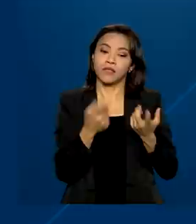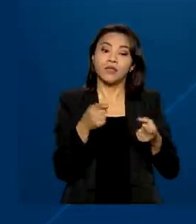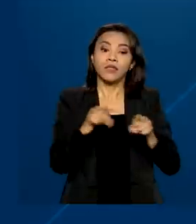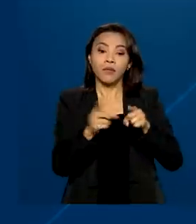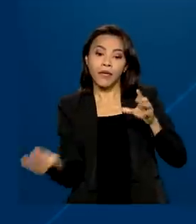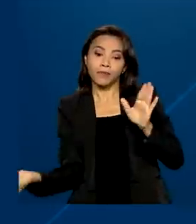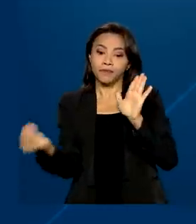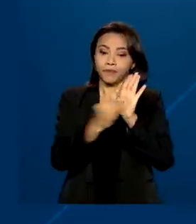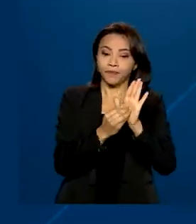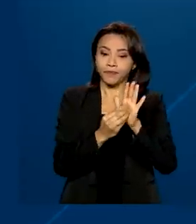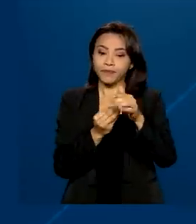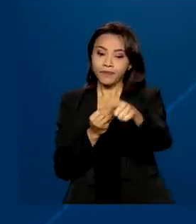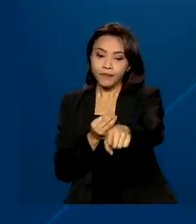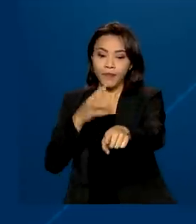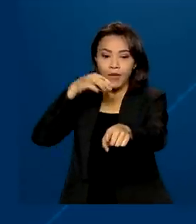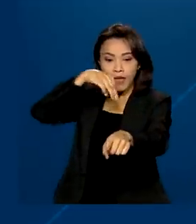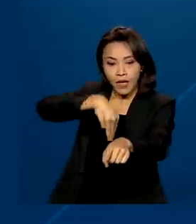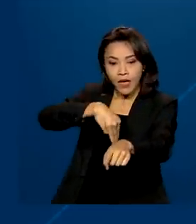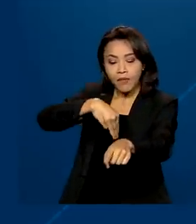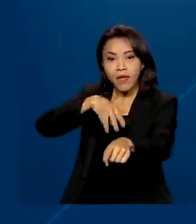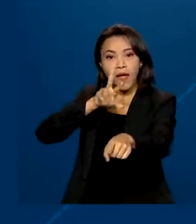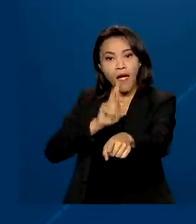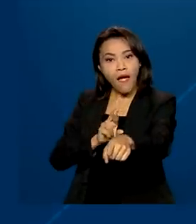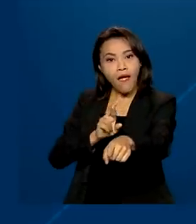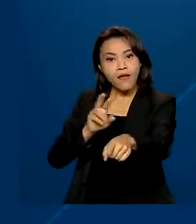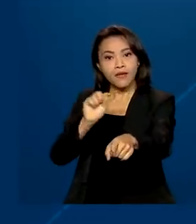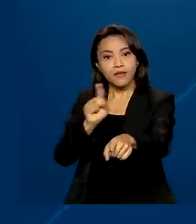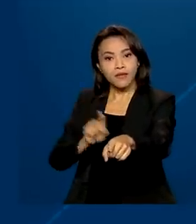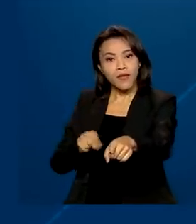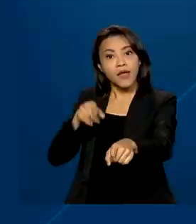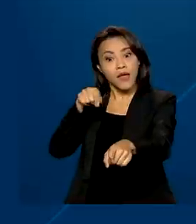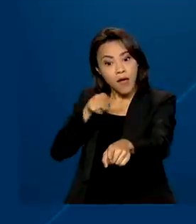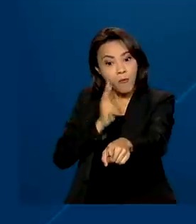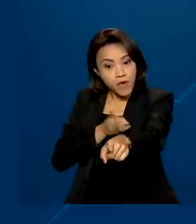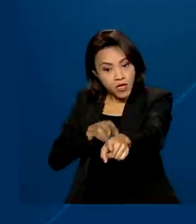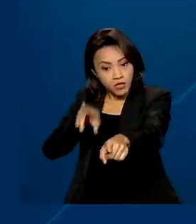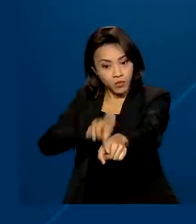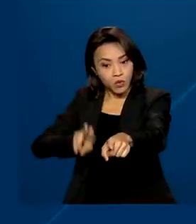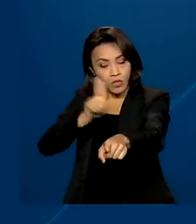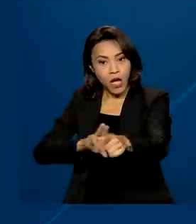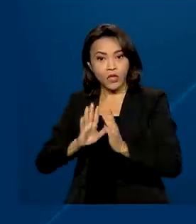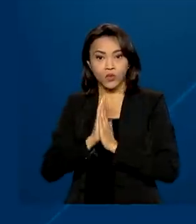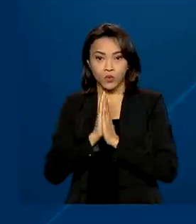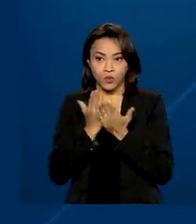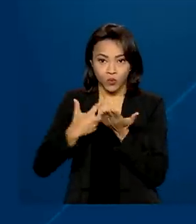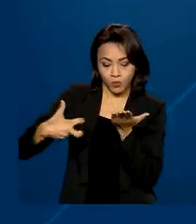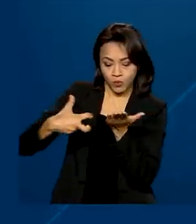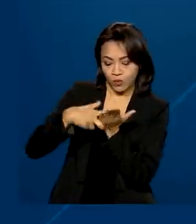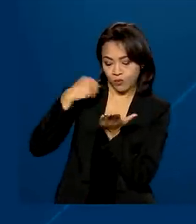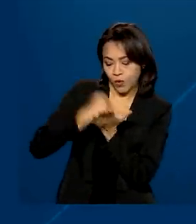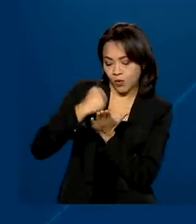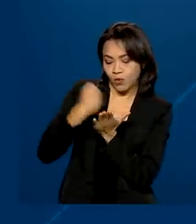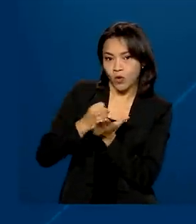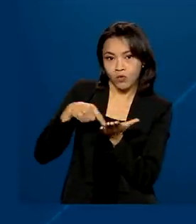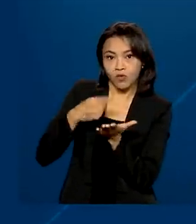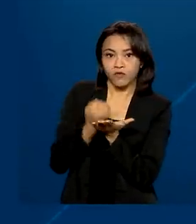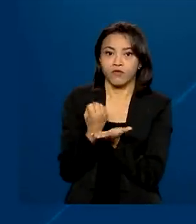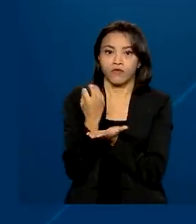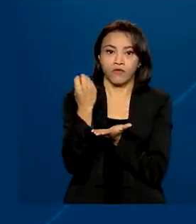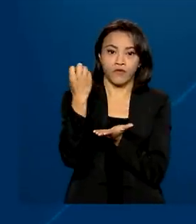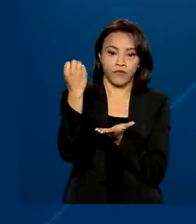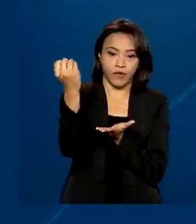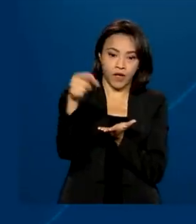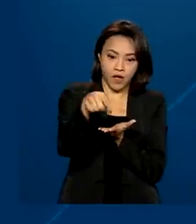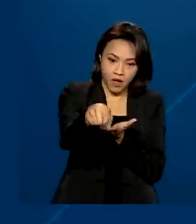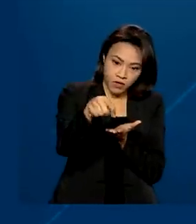código MRZ, o mesmo utilizado nos passaportes, que permite o embarque em terminais de